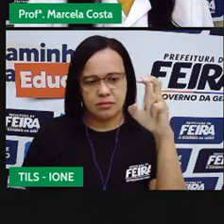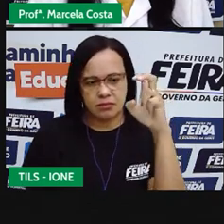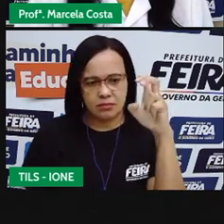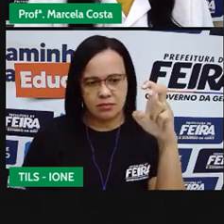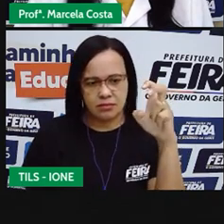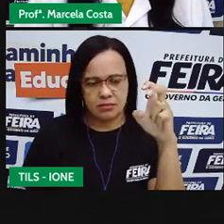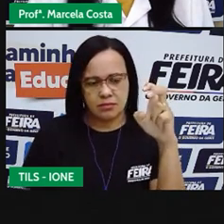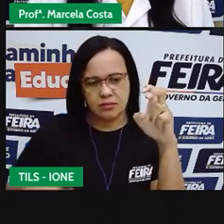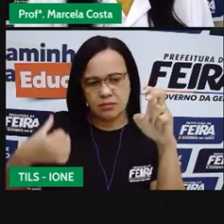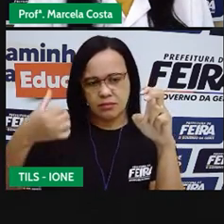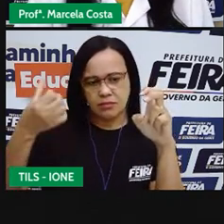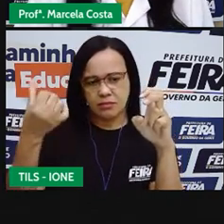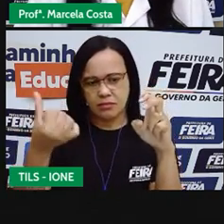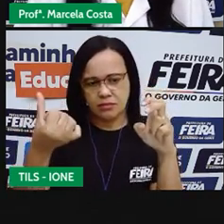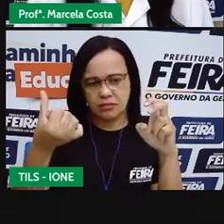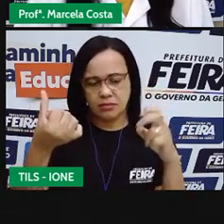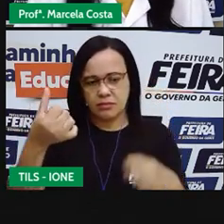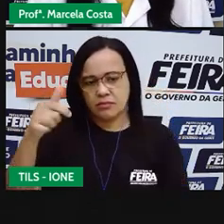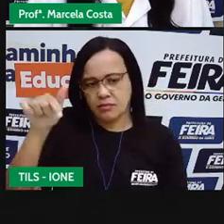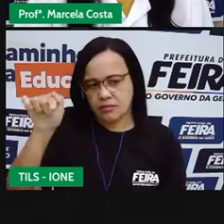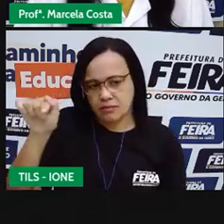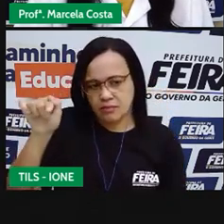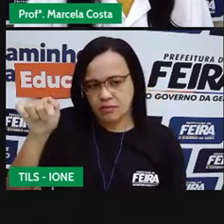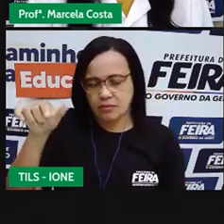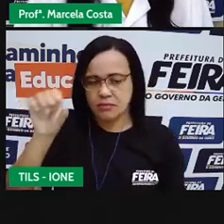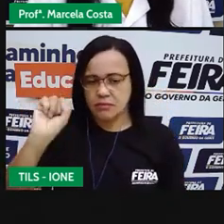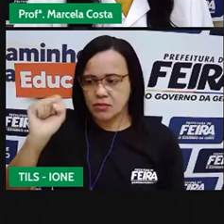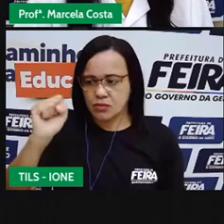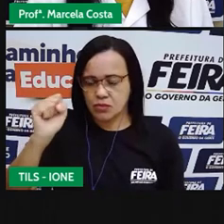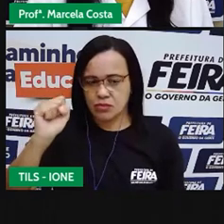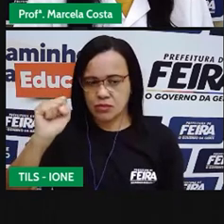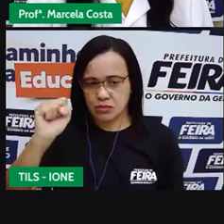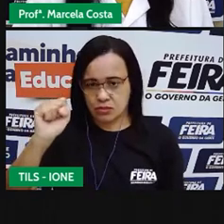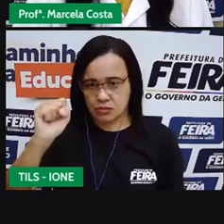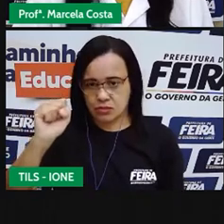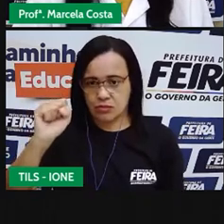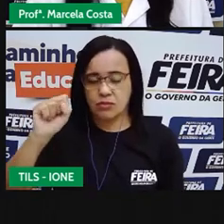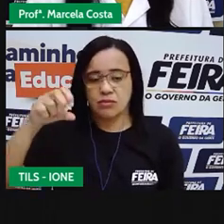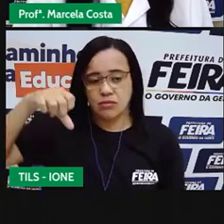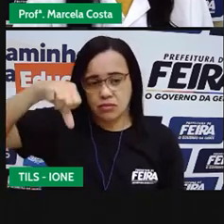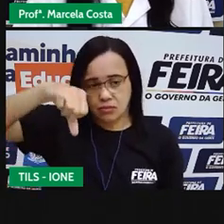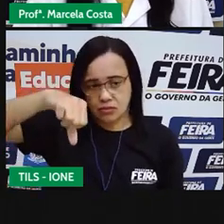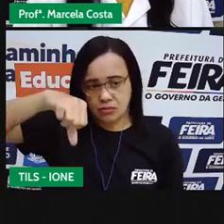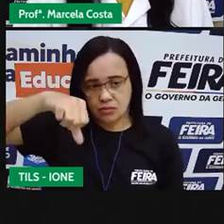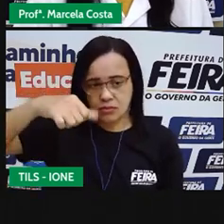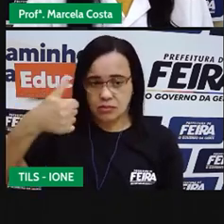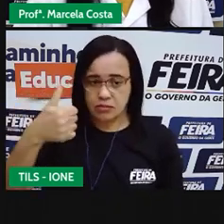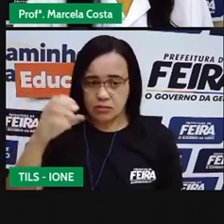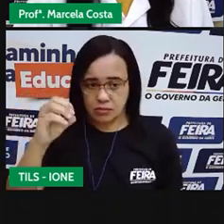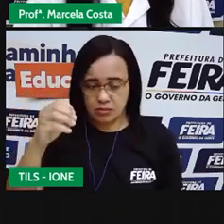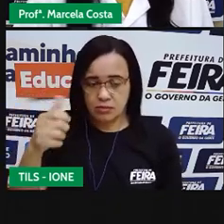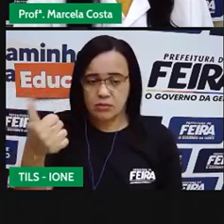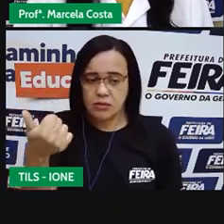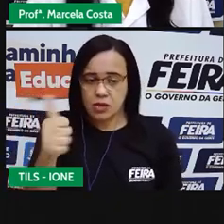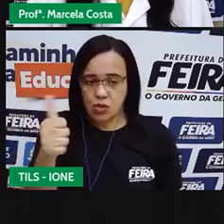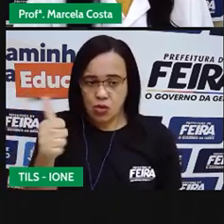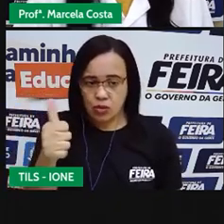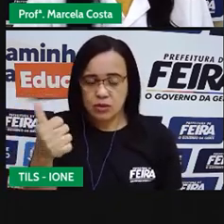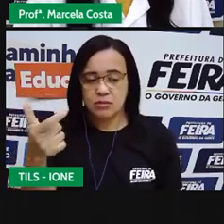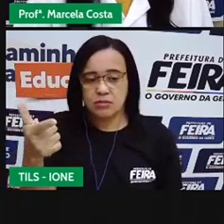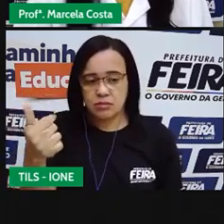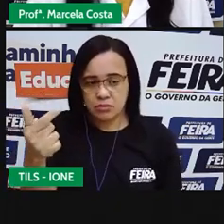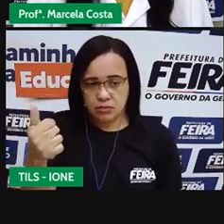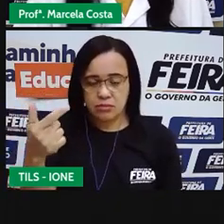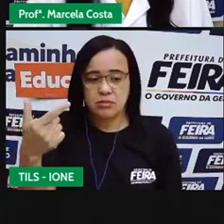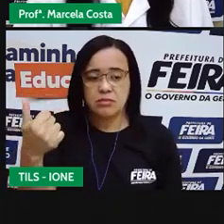5 6 7 8 9 10 11